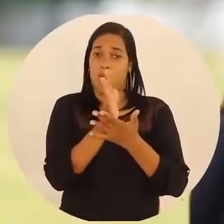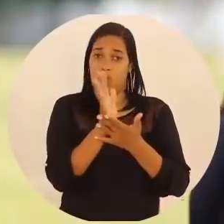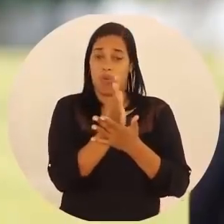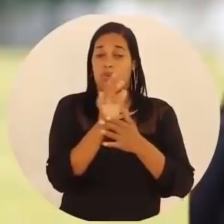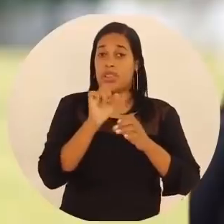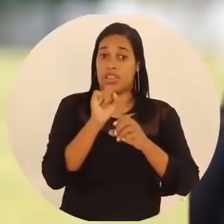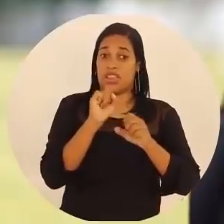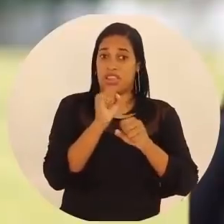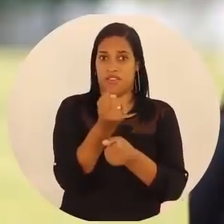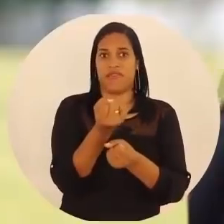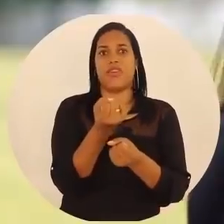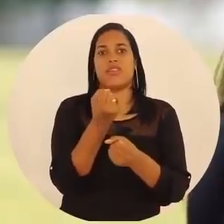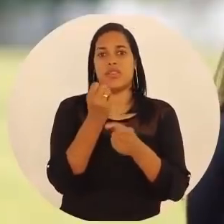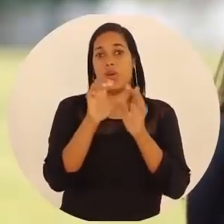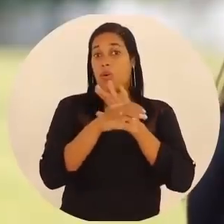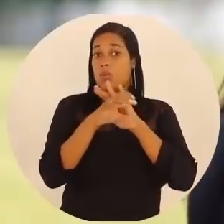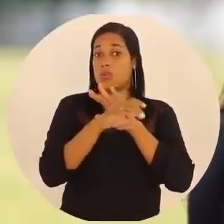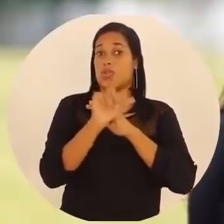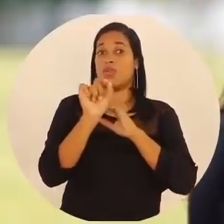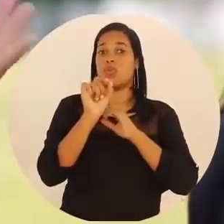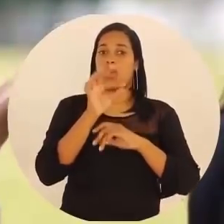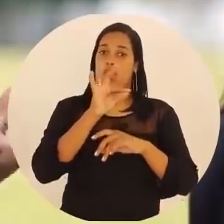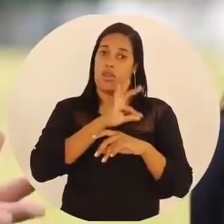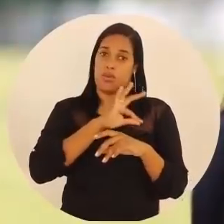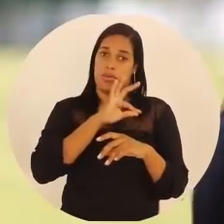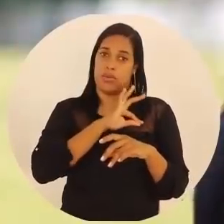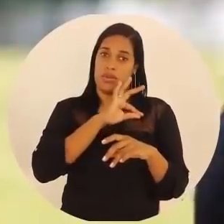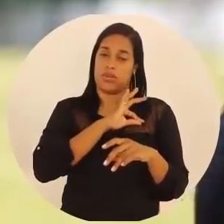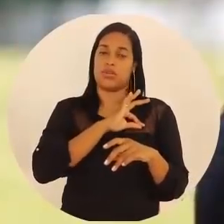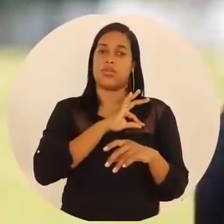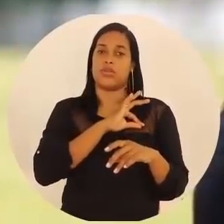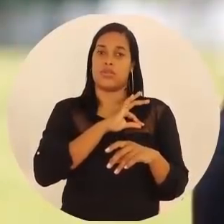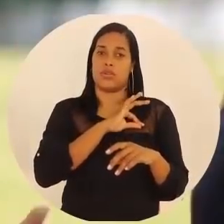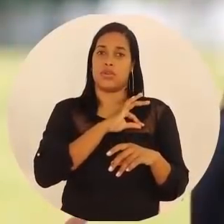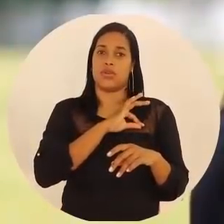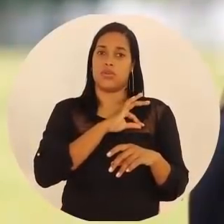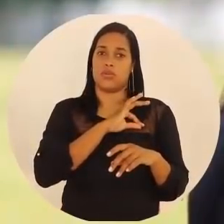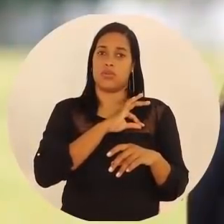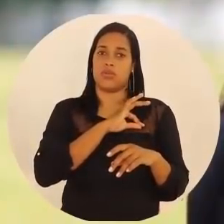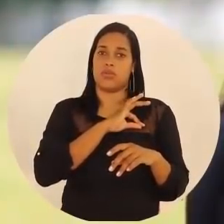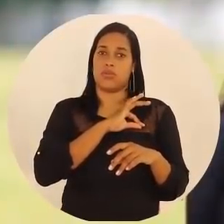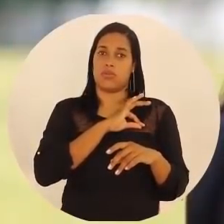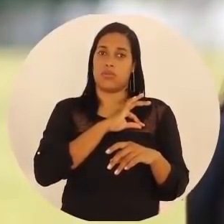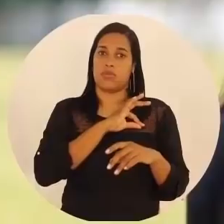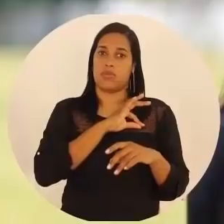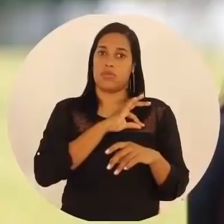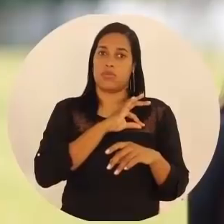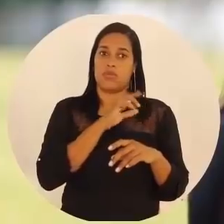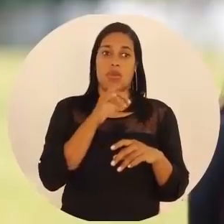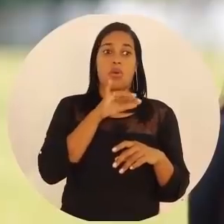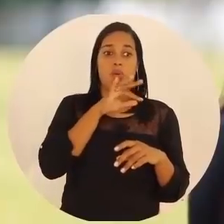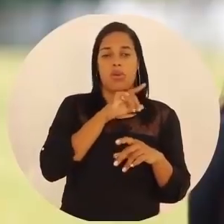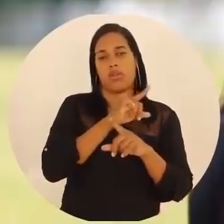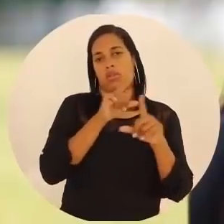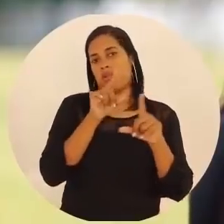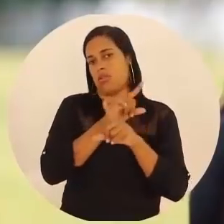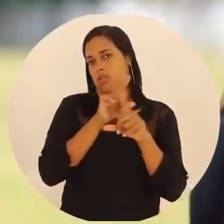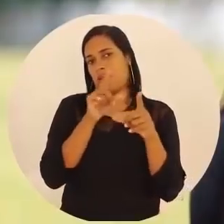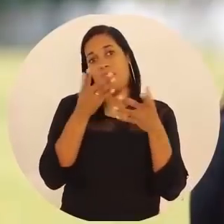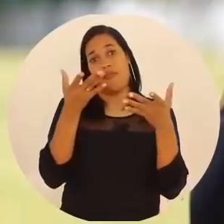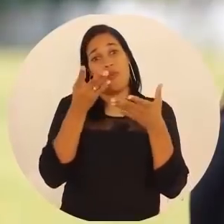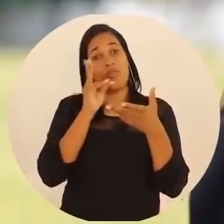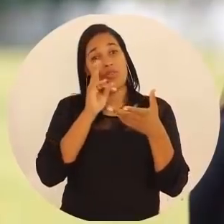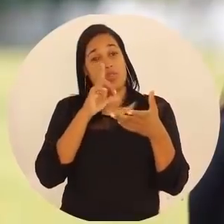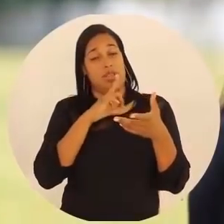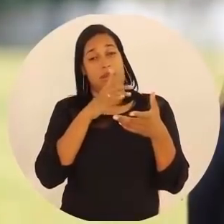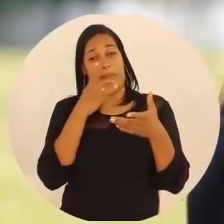ainda defendam esse conceito, de que remuneração é o grande vilão da história e não é. A gente vê